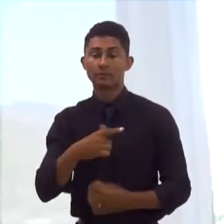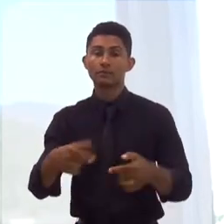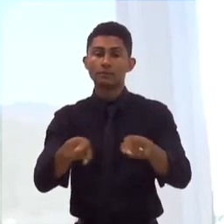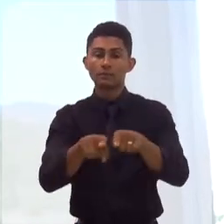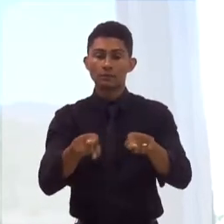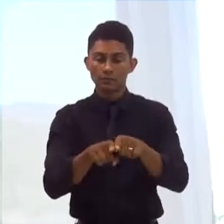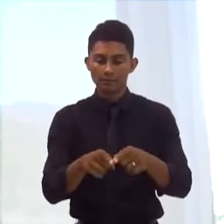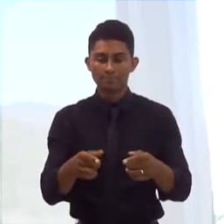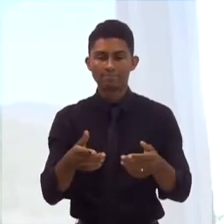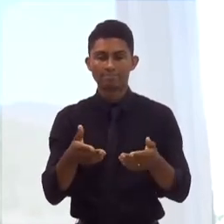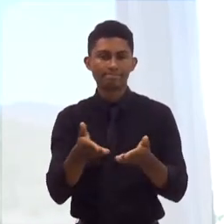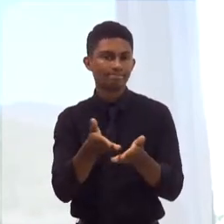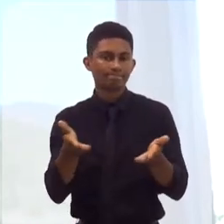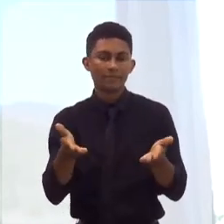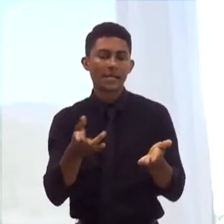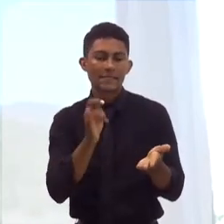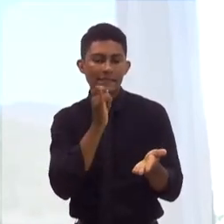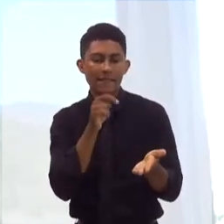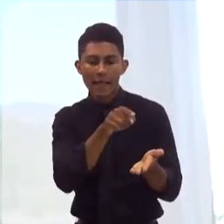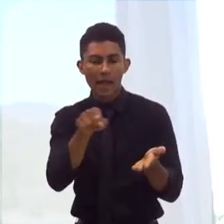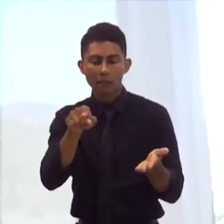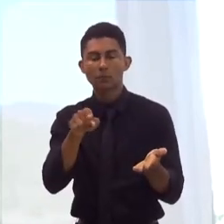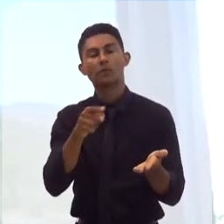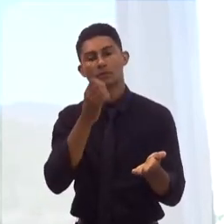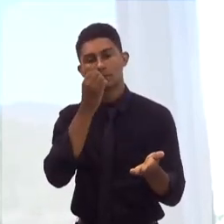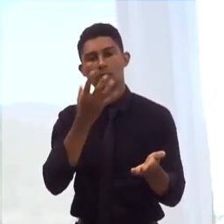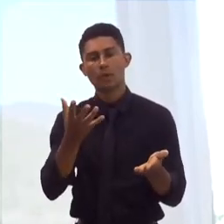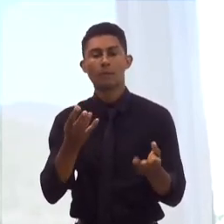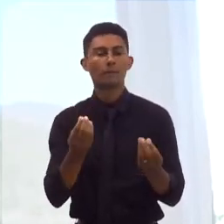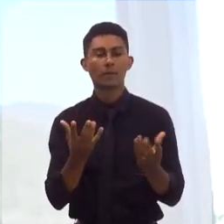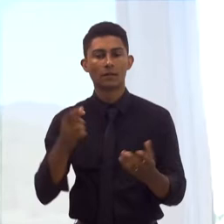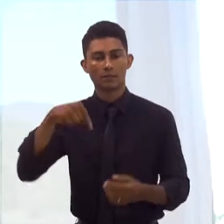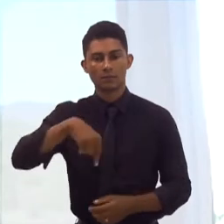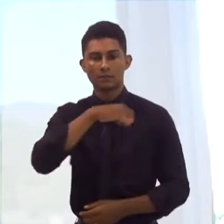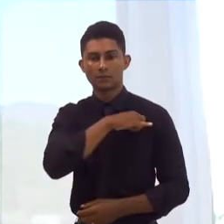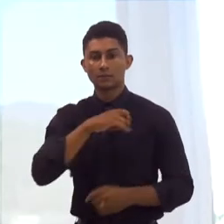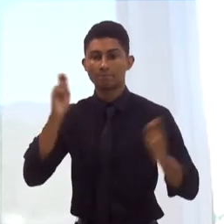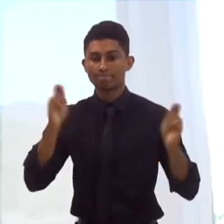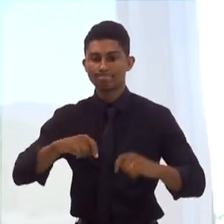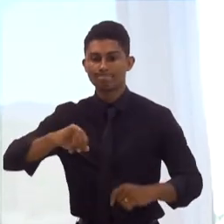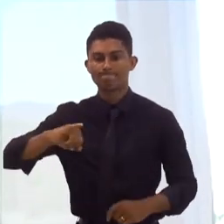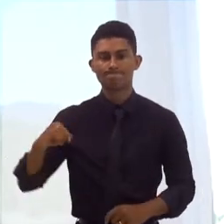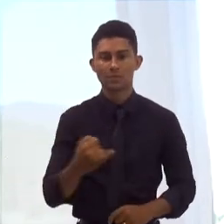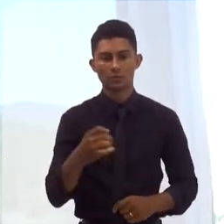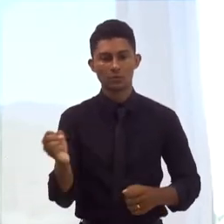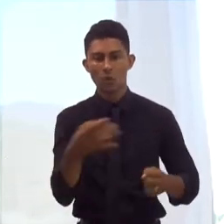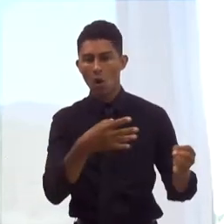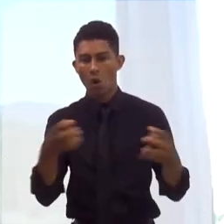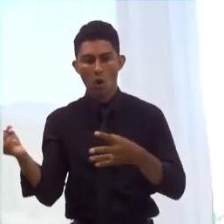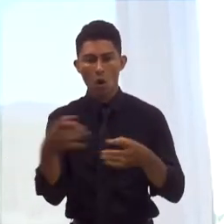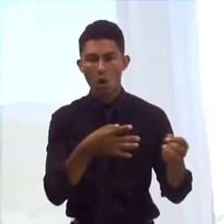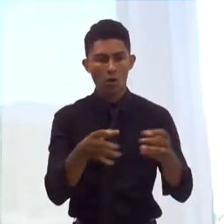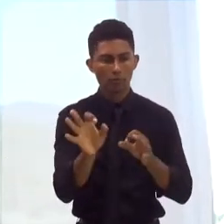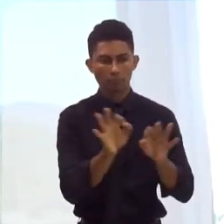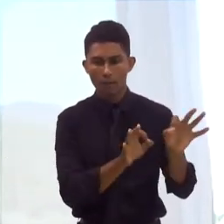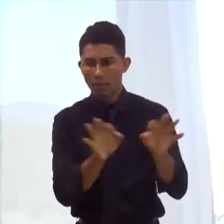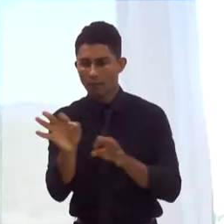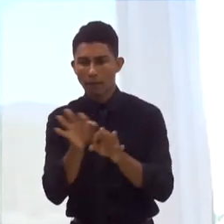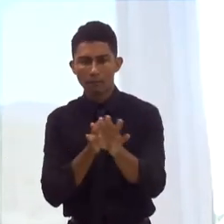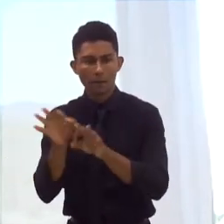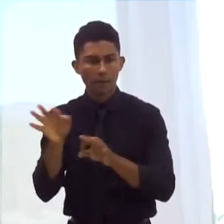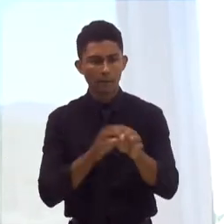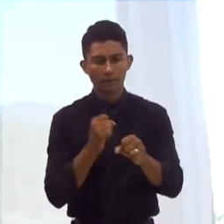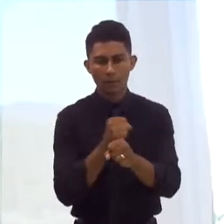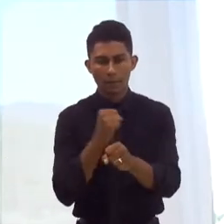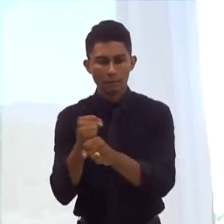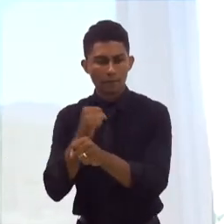bem-sucedidos dessa atração, exatamente para que nós possamos aqui ter novas plantas de montagem